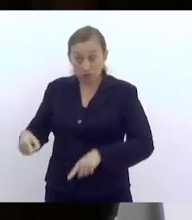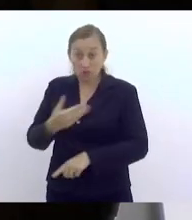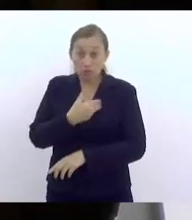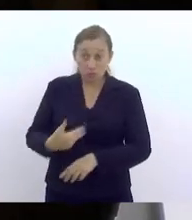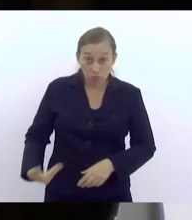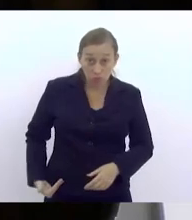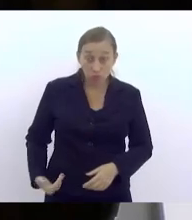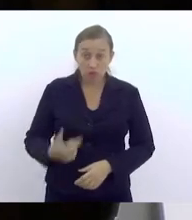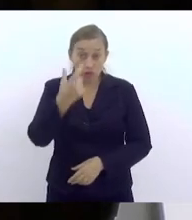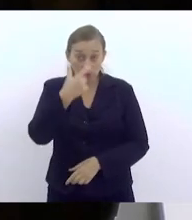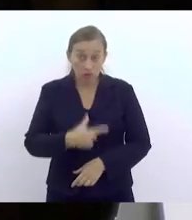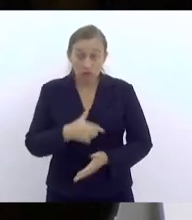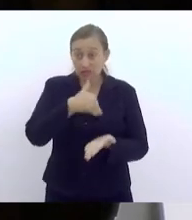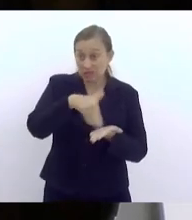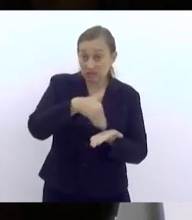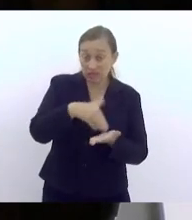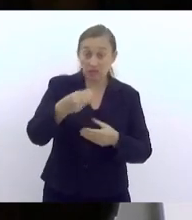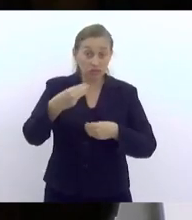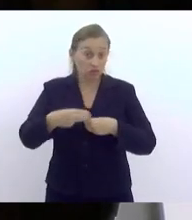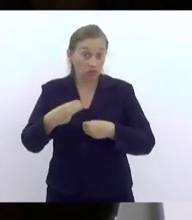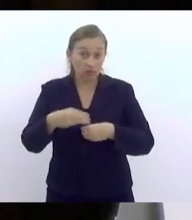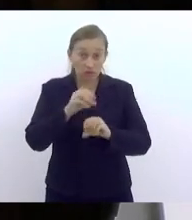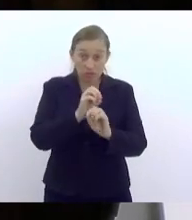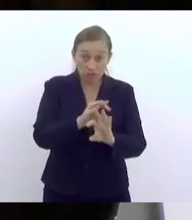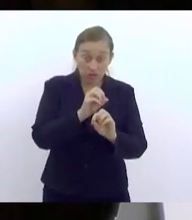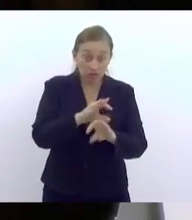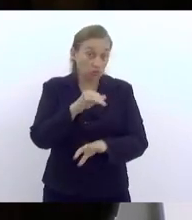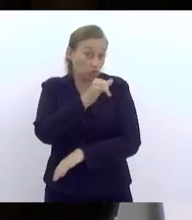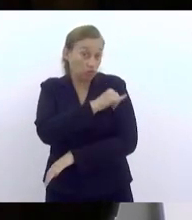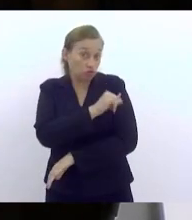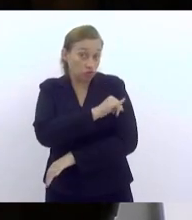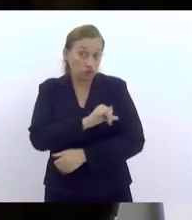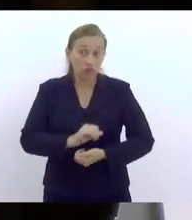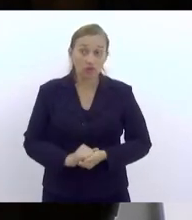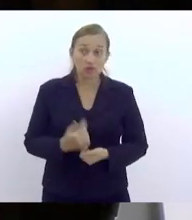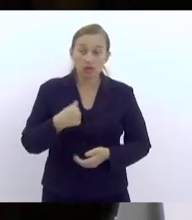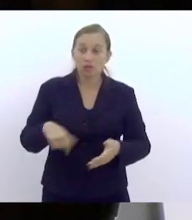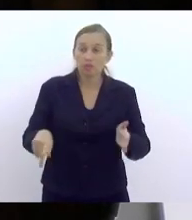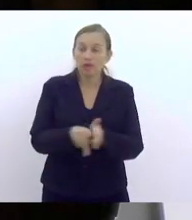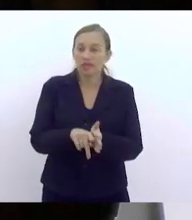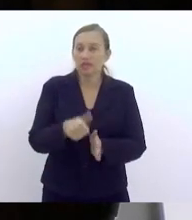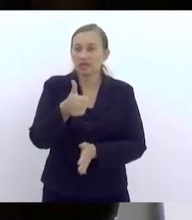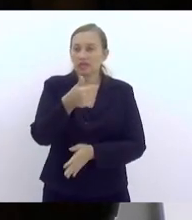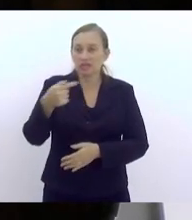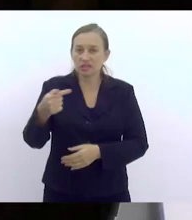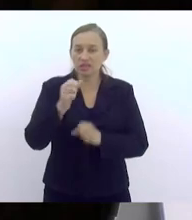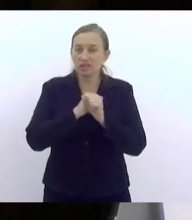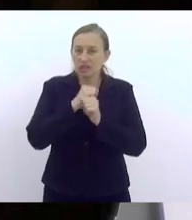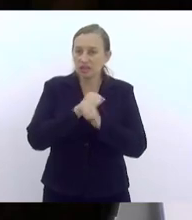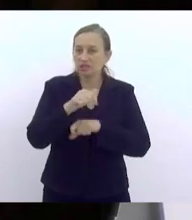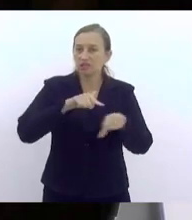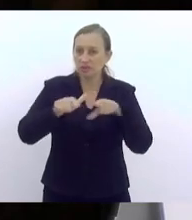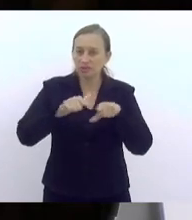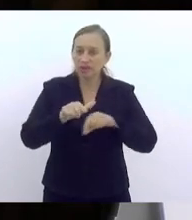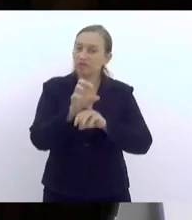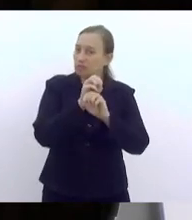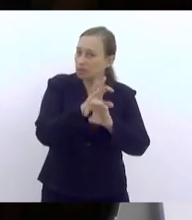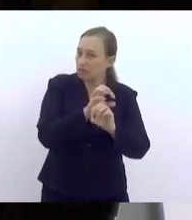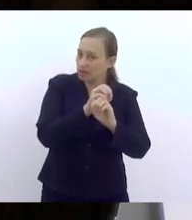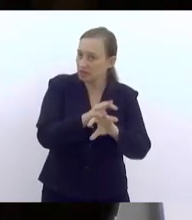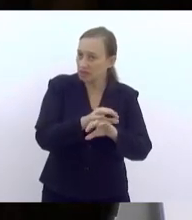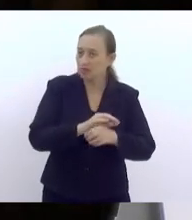na Secretaria Municipal de Educação do Rio de Janeiro, do qual eu faço parte há quase 17 anos trabalhando na educação,